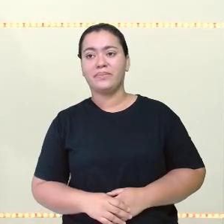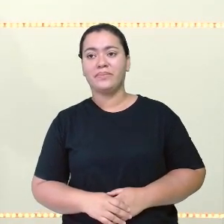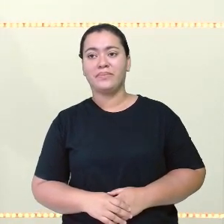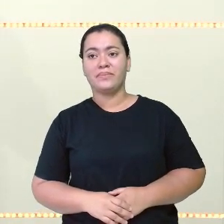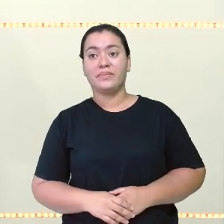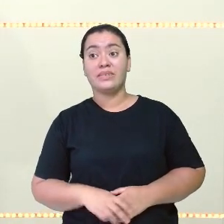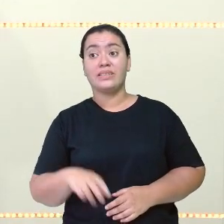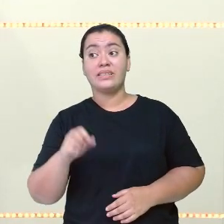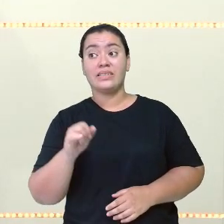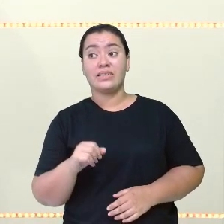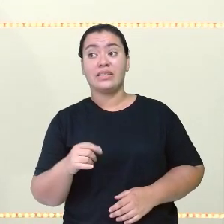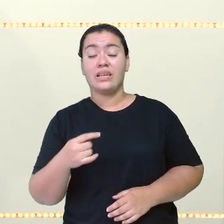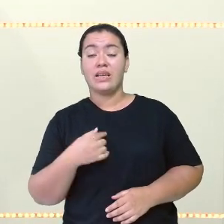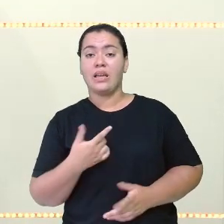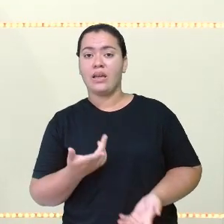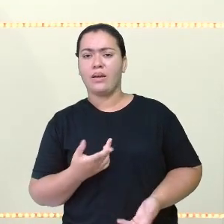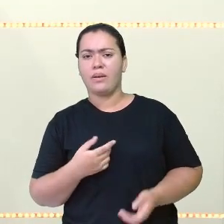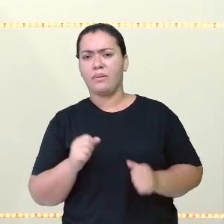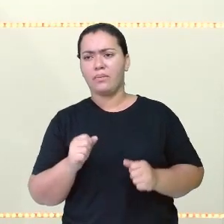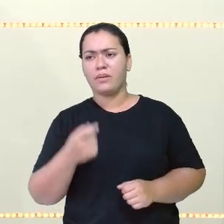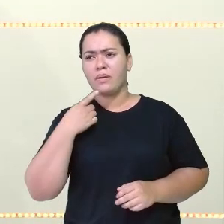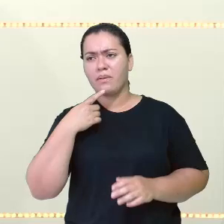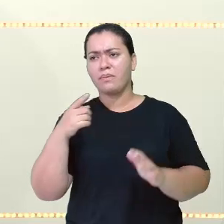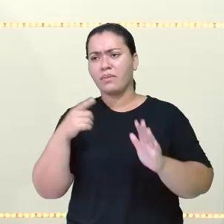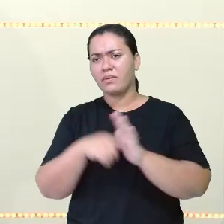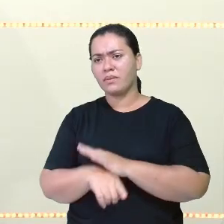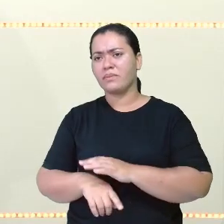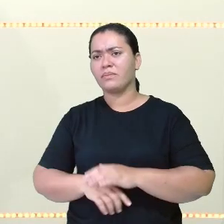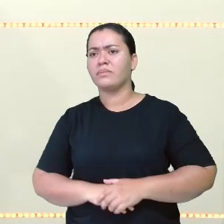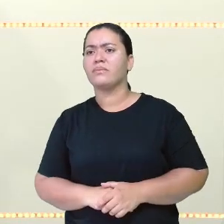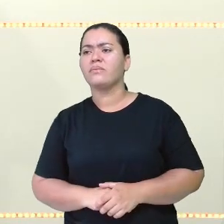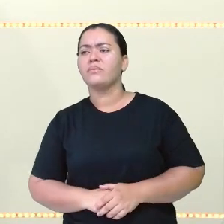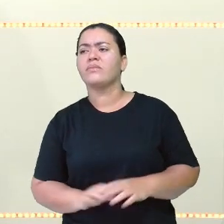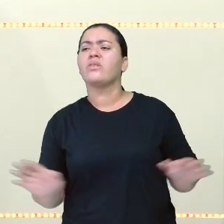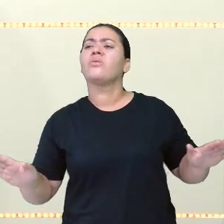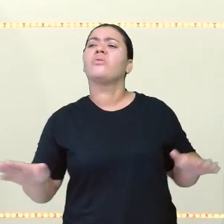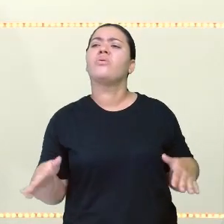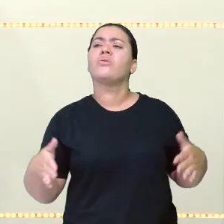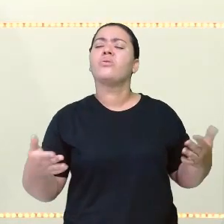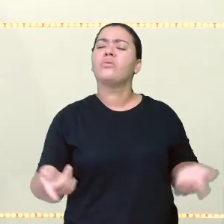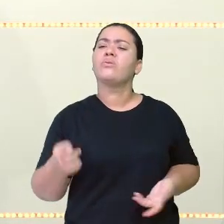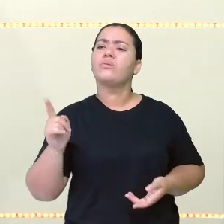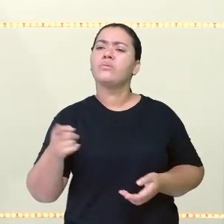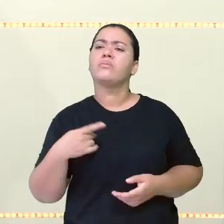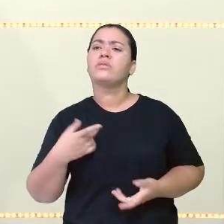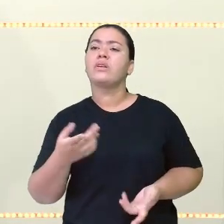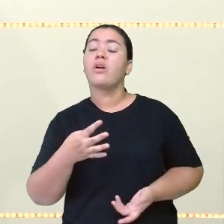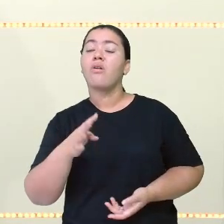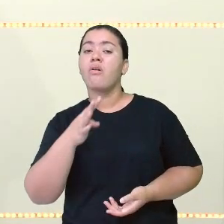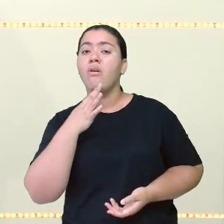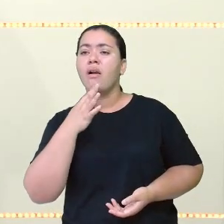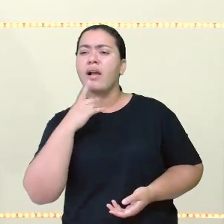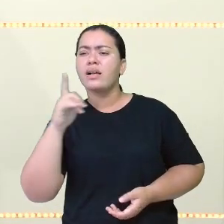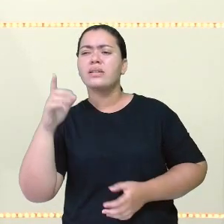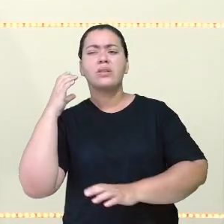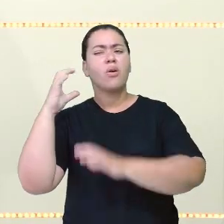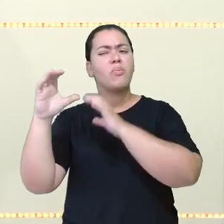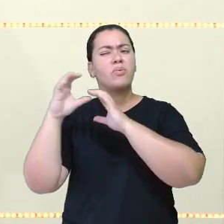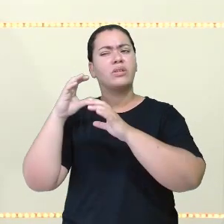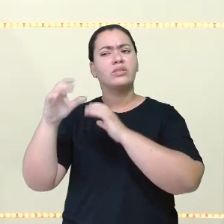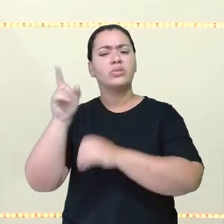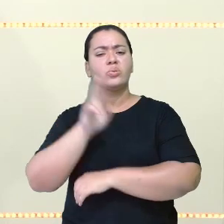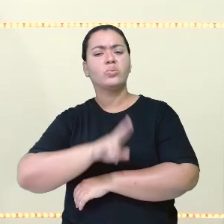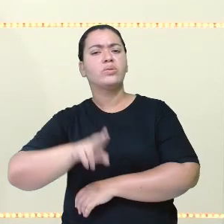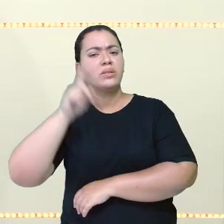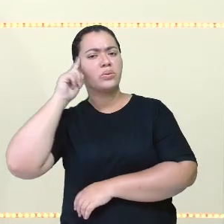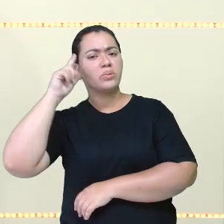Se eu pudesse, por exemplo, perguntar à professora Esté. Professora Esté, quais são os meios de comunicação que você utiliza